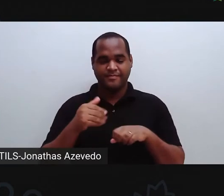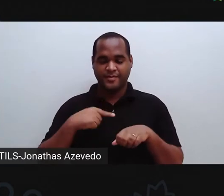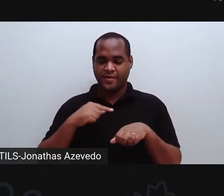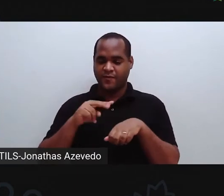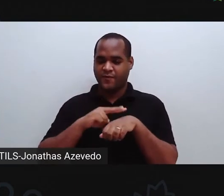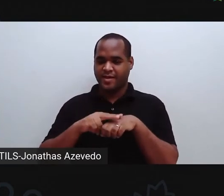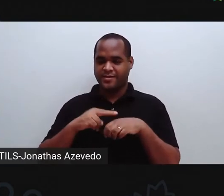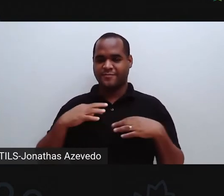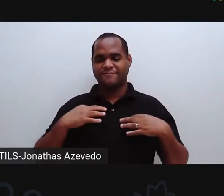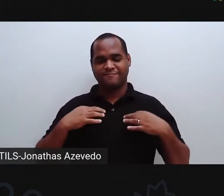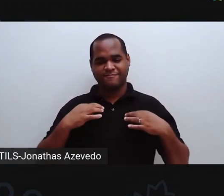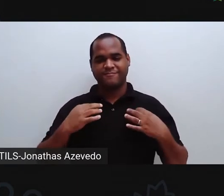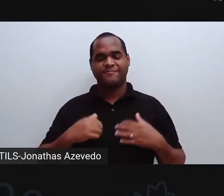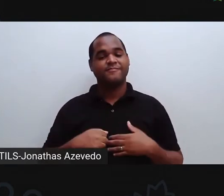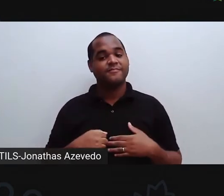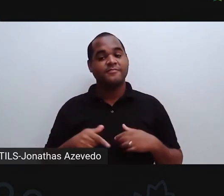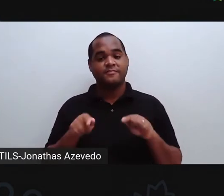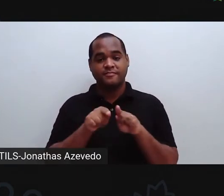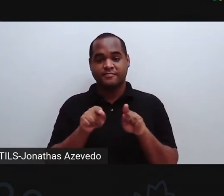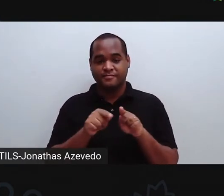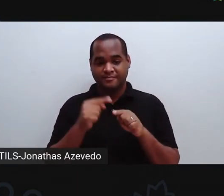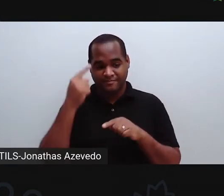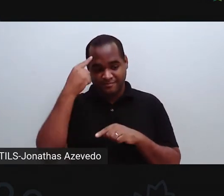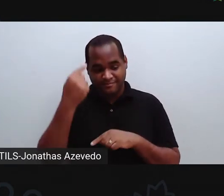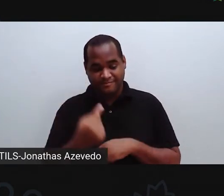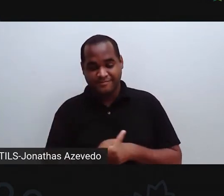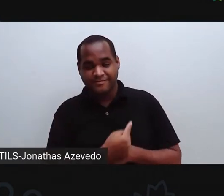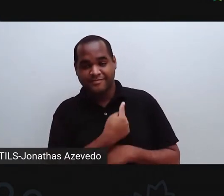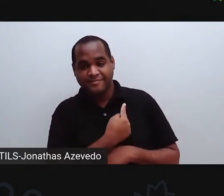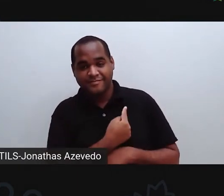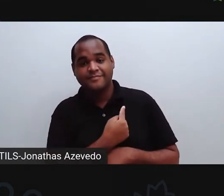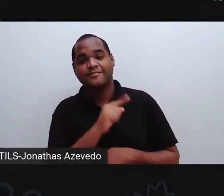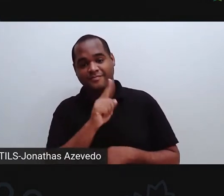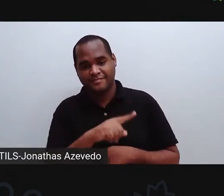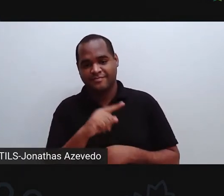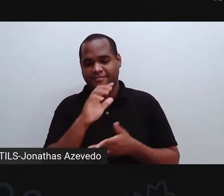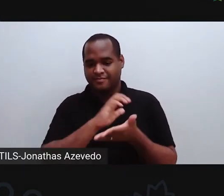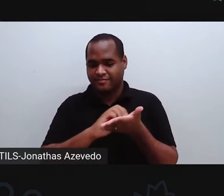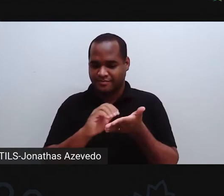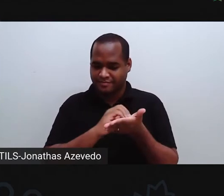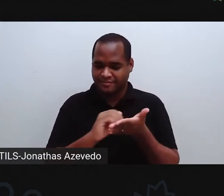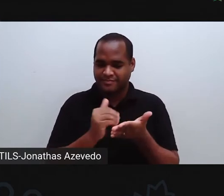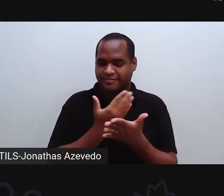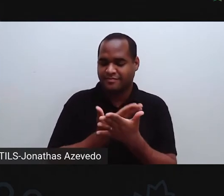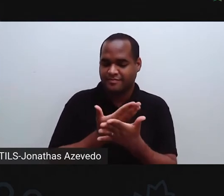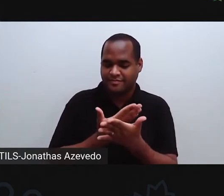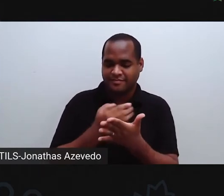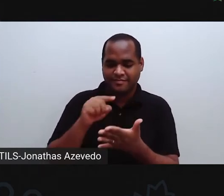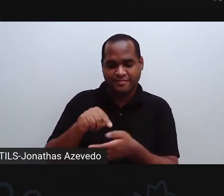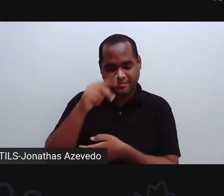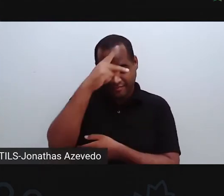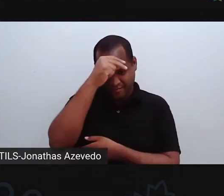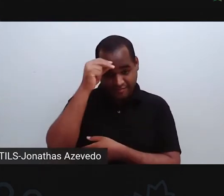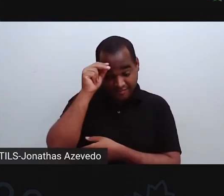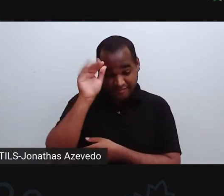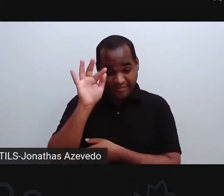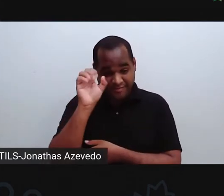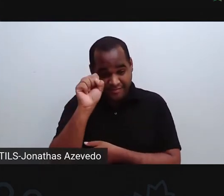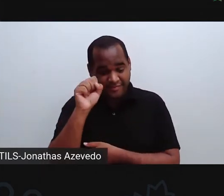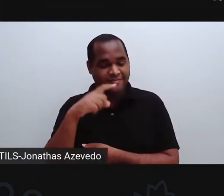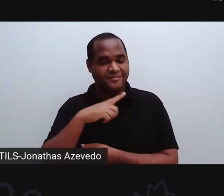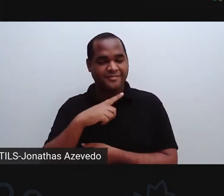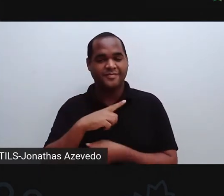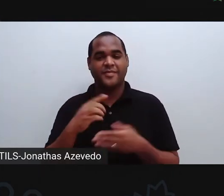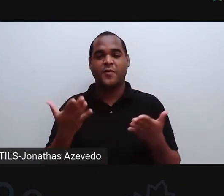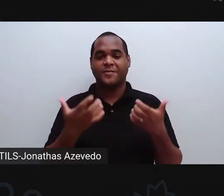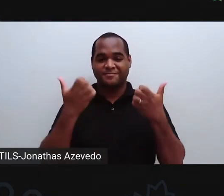clarinha por dentro. Aqui atrás de mim está o logo da Prefeitura Municipal de Feira de Santana e da Secretaria Municipal de Educação. E